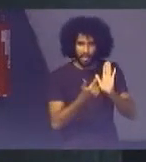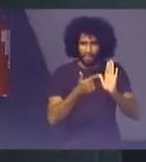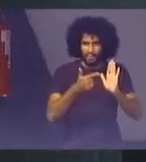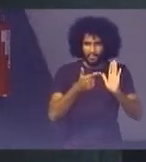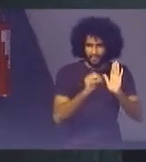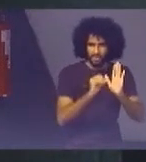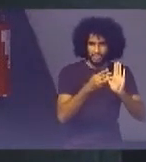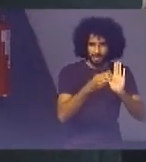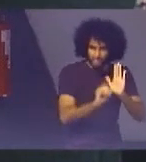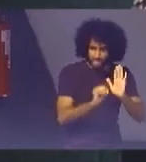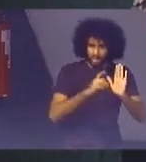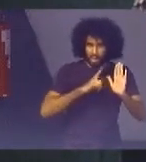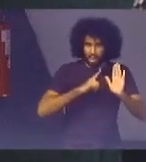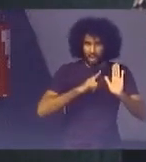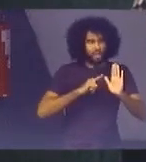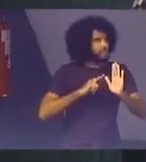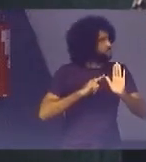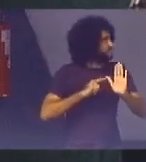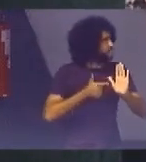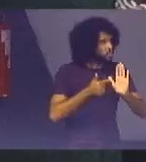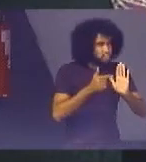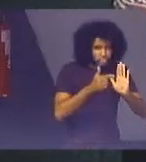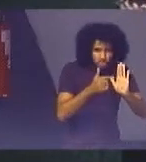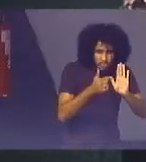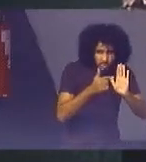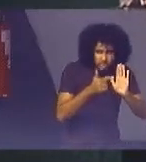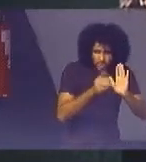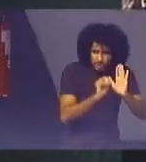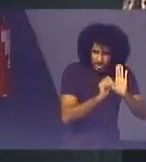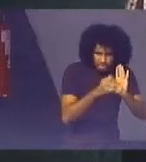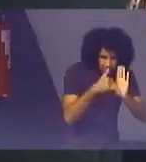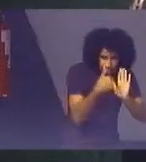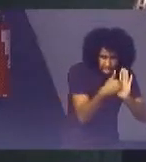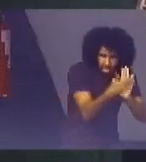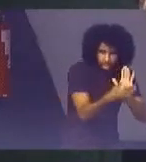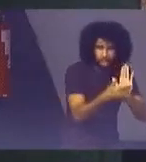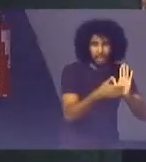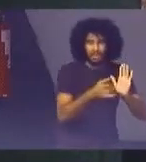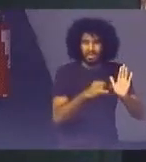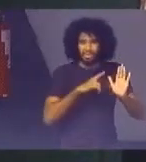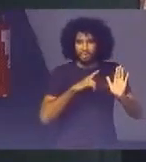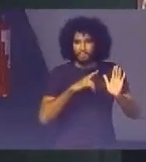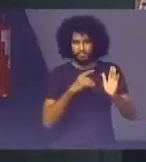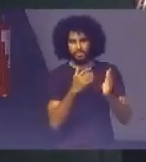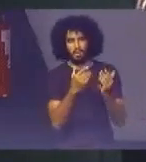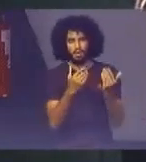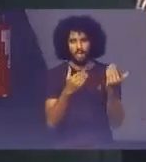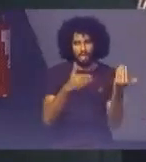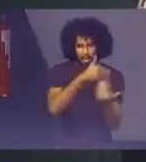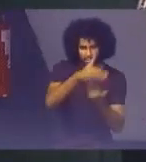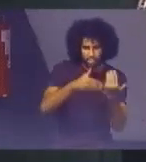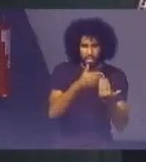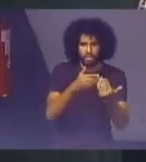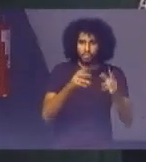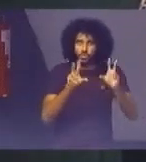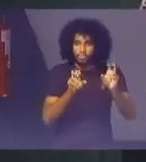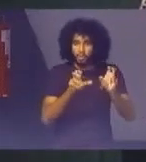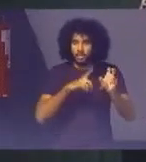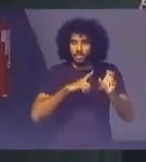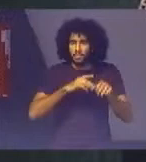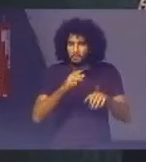indicadores E o judiciário Se eu for verificar Pela tabela de assuntos Nós temos 3.200